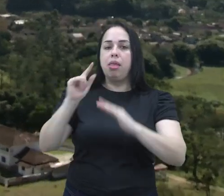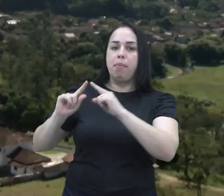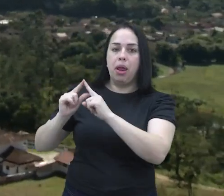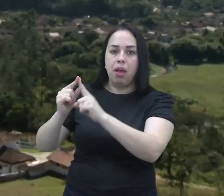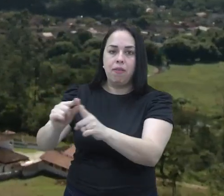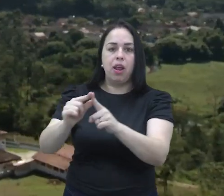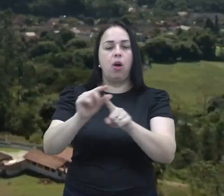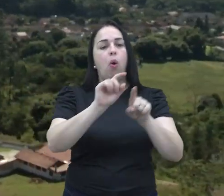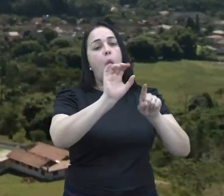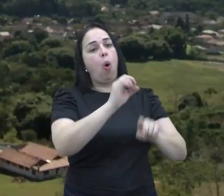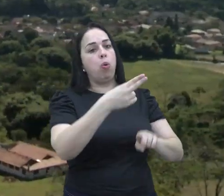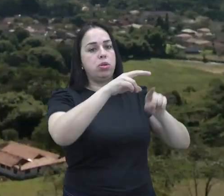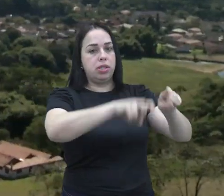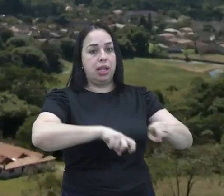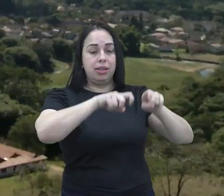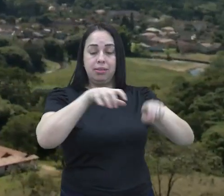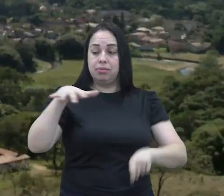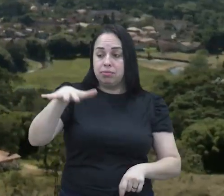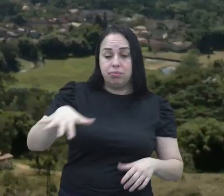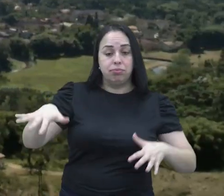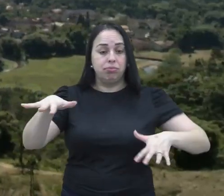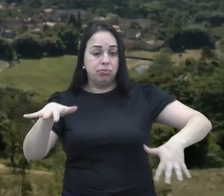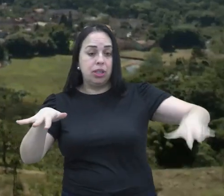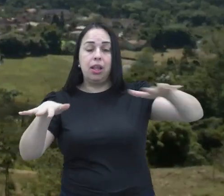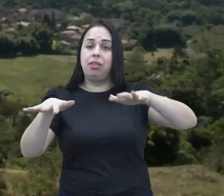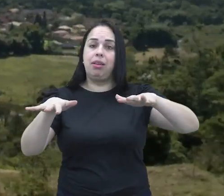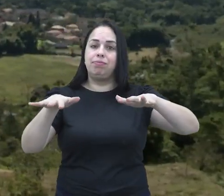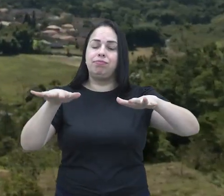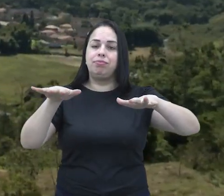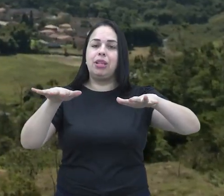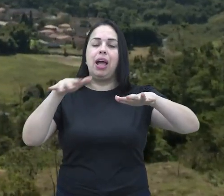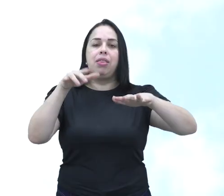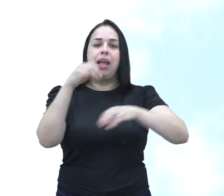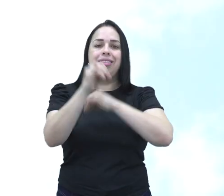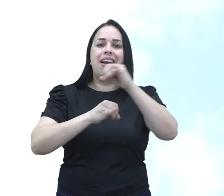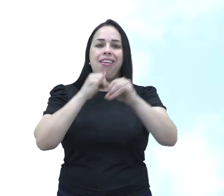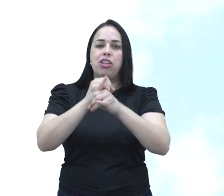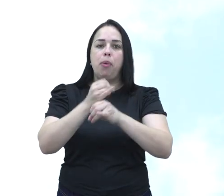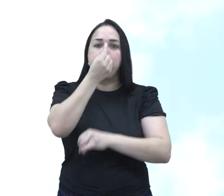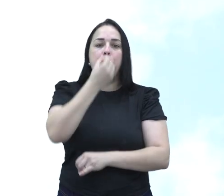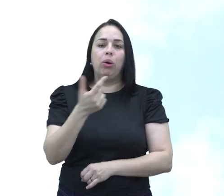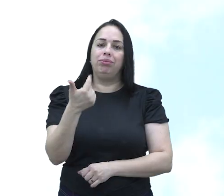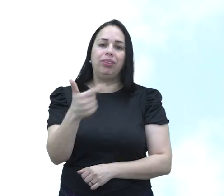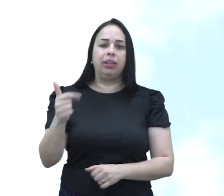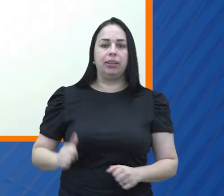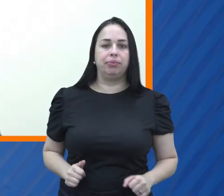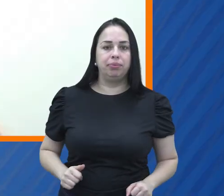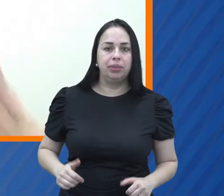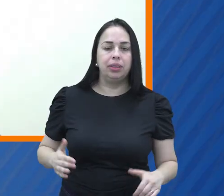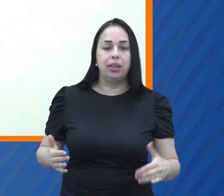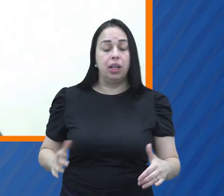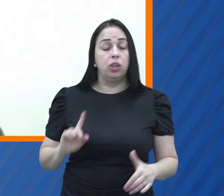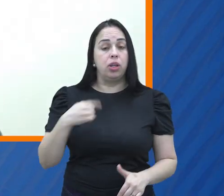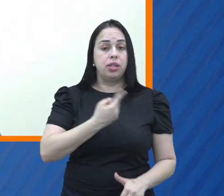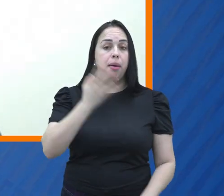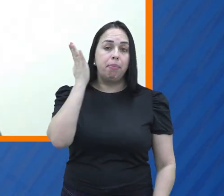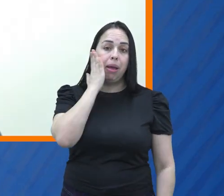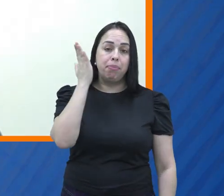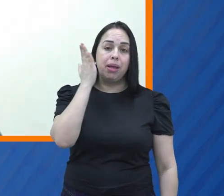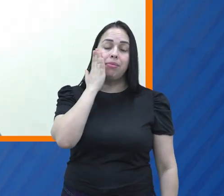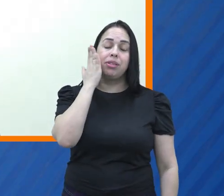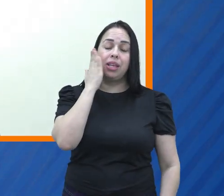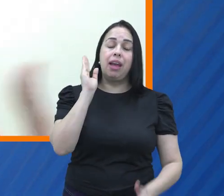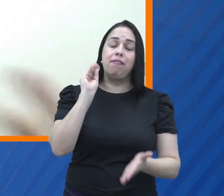periferias e zonas rurais, áreas que muitas vezes não são atendidas por provedores de internet. A gente sabe que ainda há